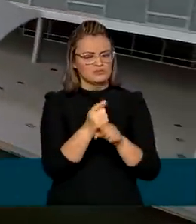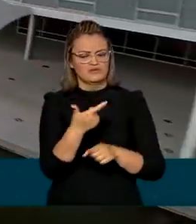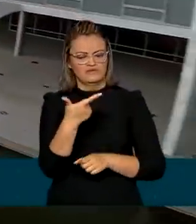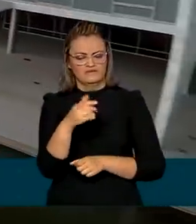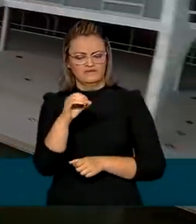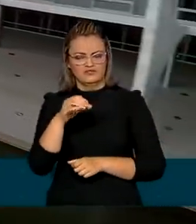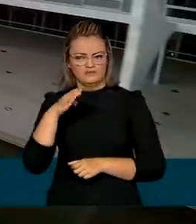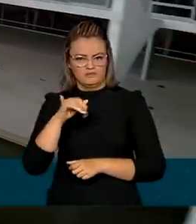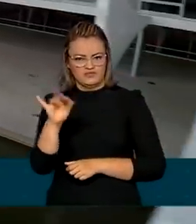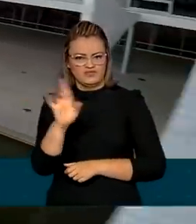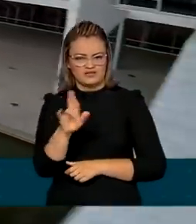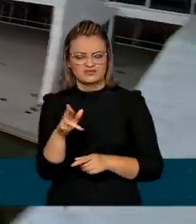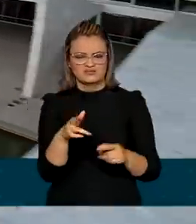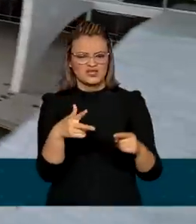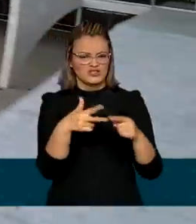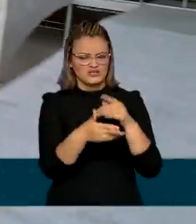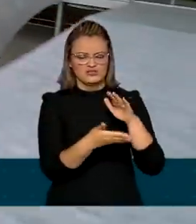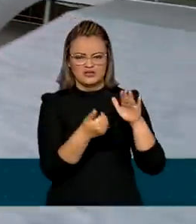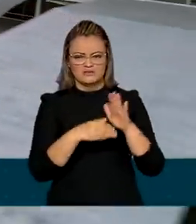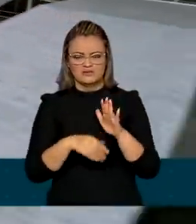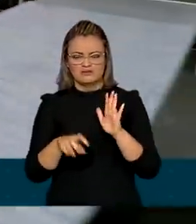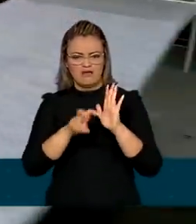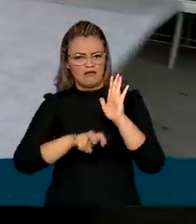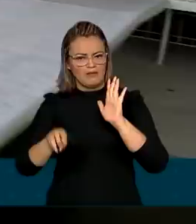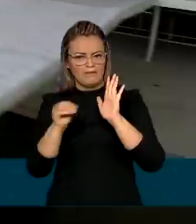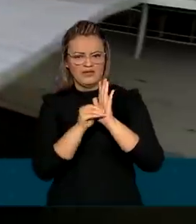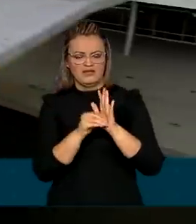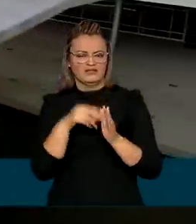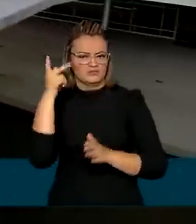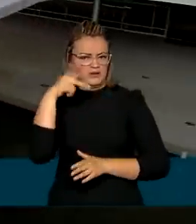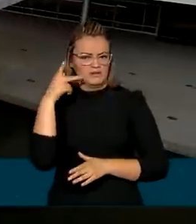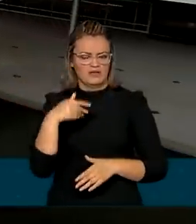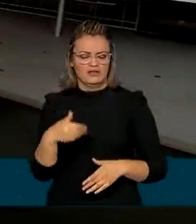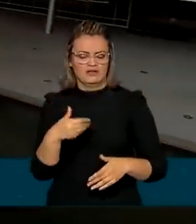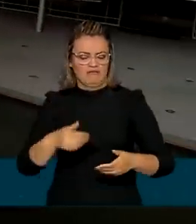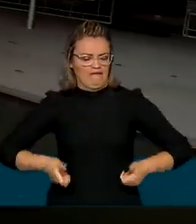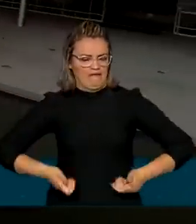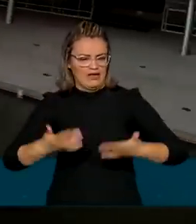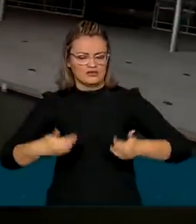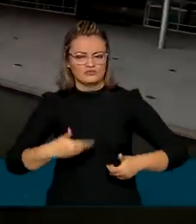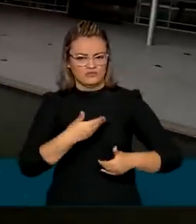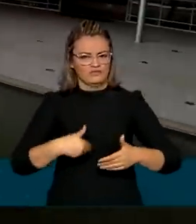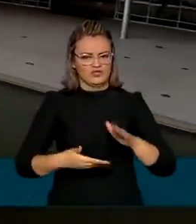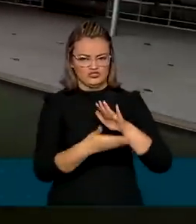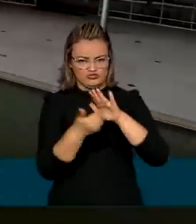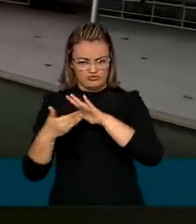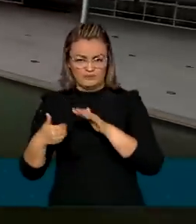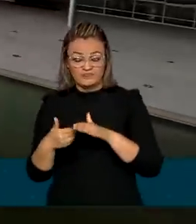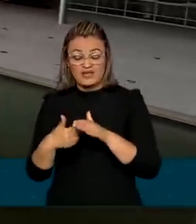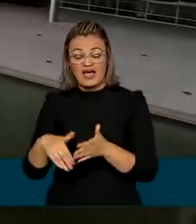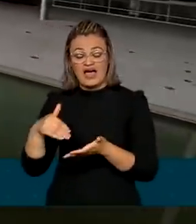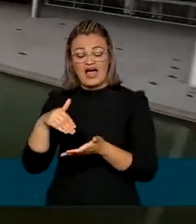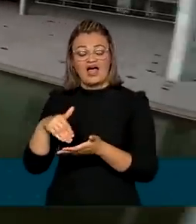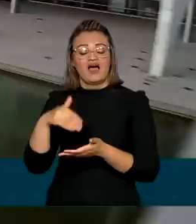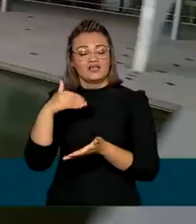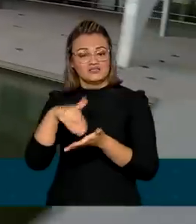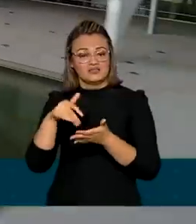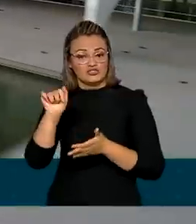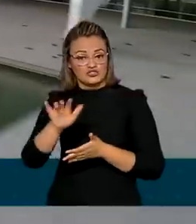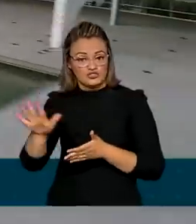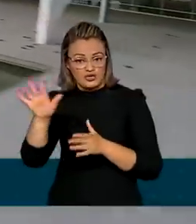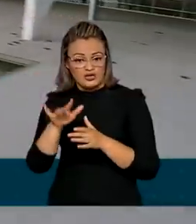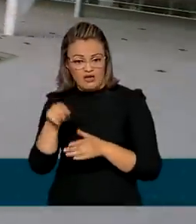de reais. São cortes em emendas parlamentares e despesas do governo. Segundo a Secretaria-Geral da Presidência da República,